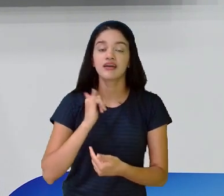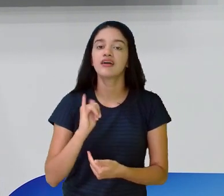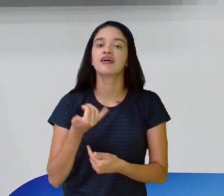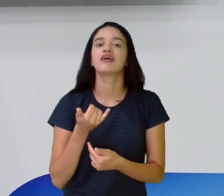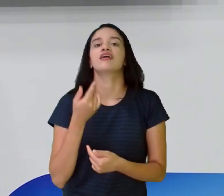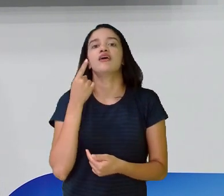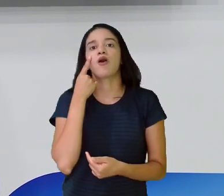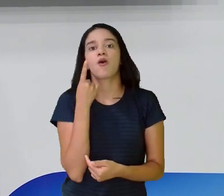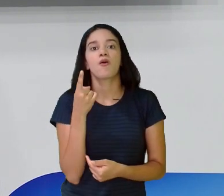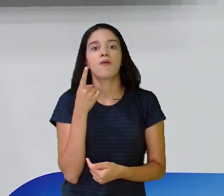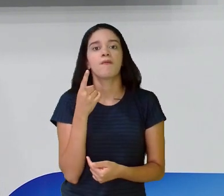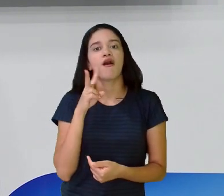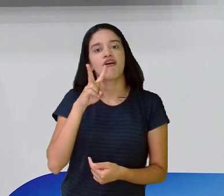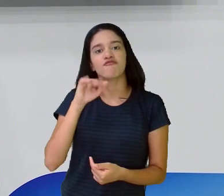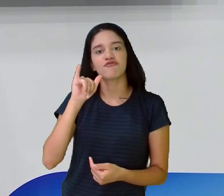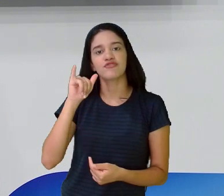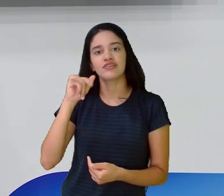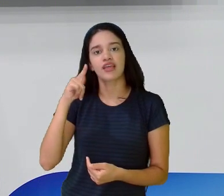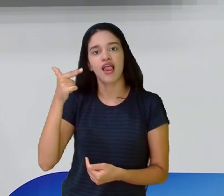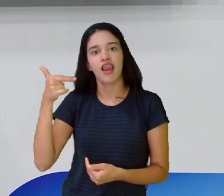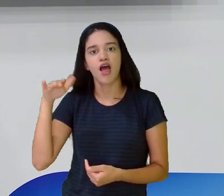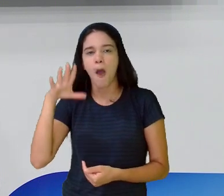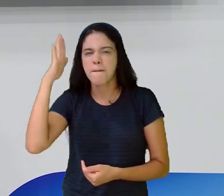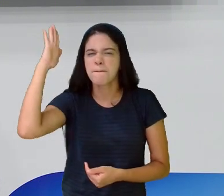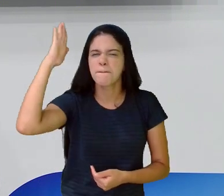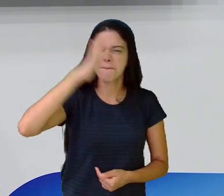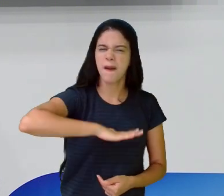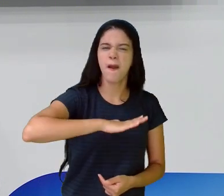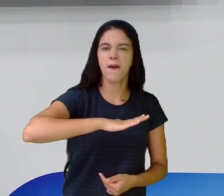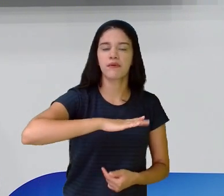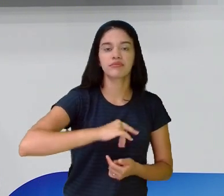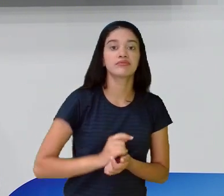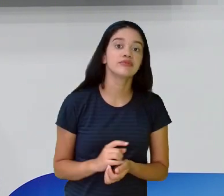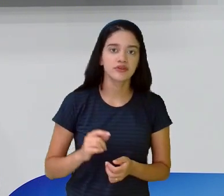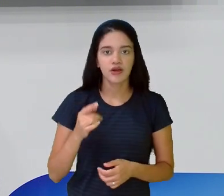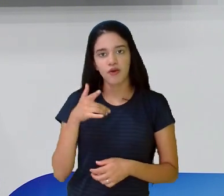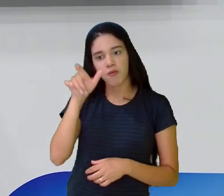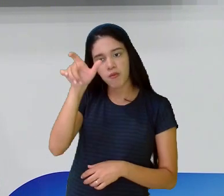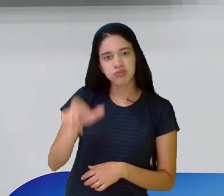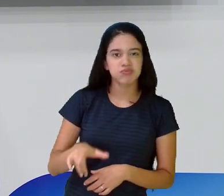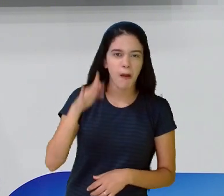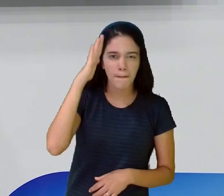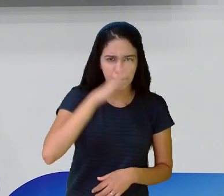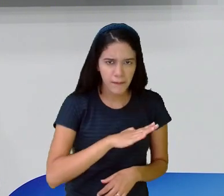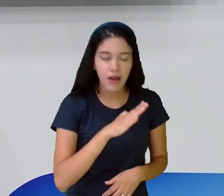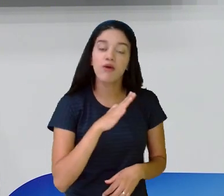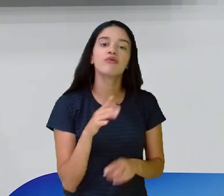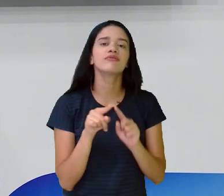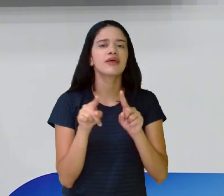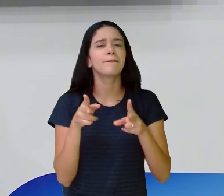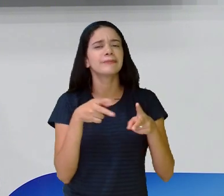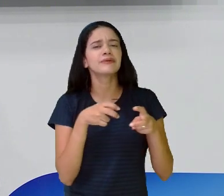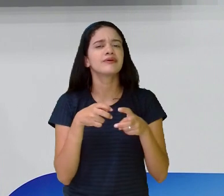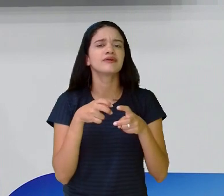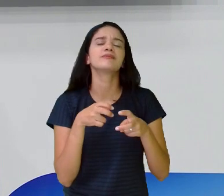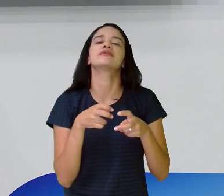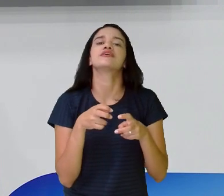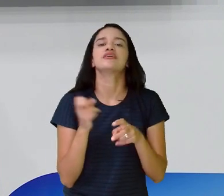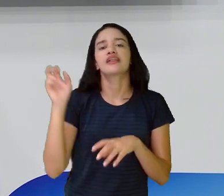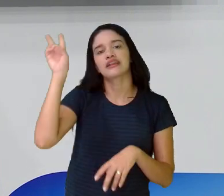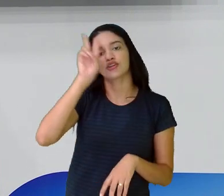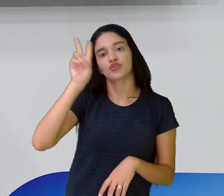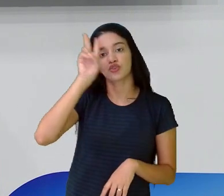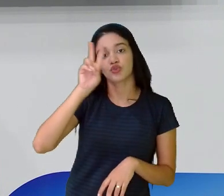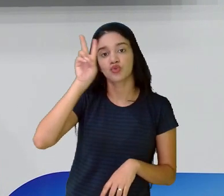vilã. E, se vocês já perceberam aí na maioria das histórias, é isso mesmo. Ela aparece sempre